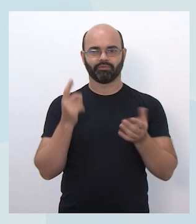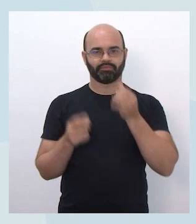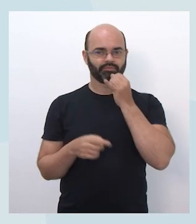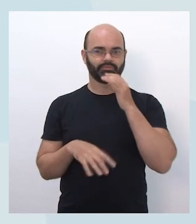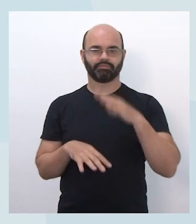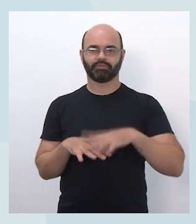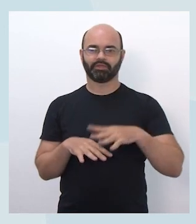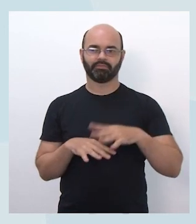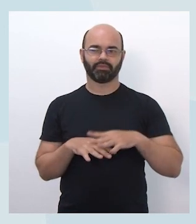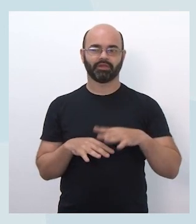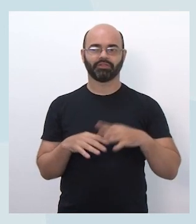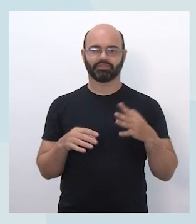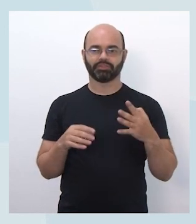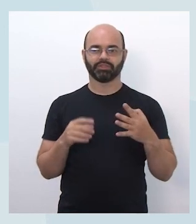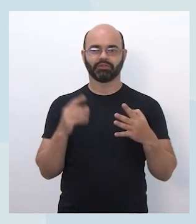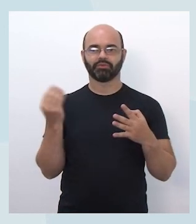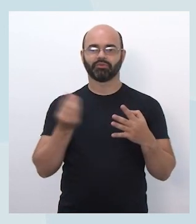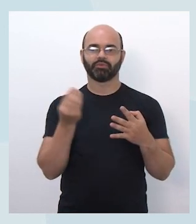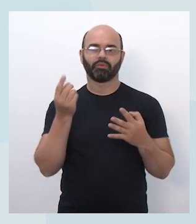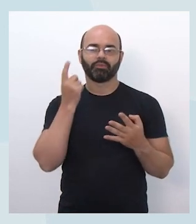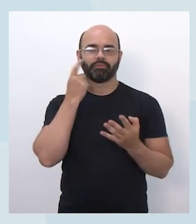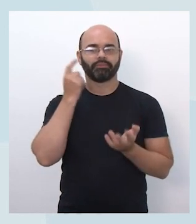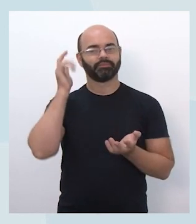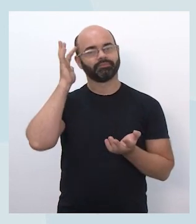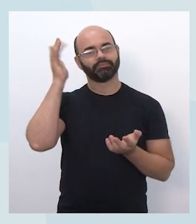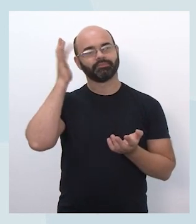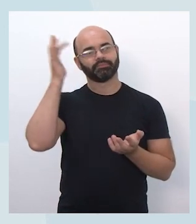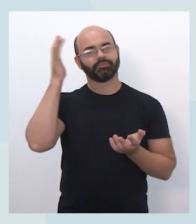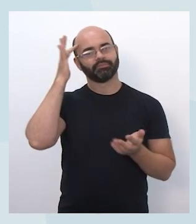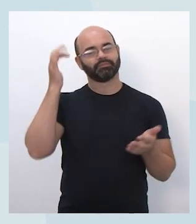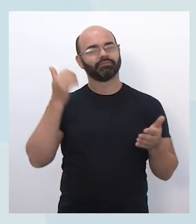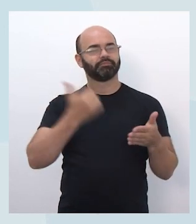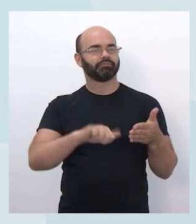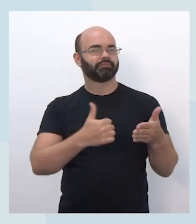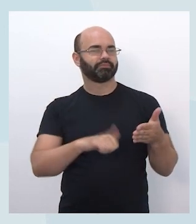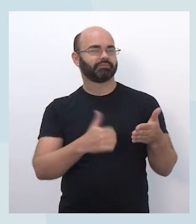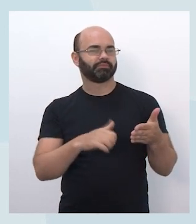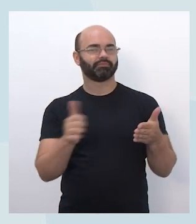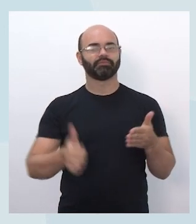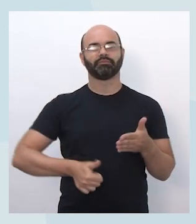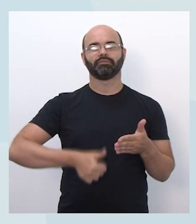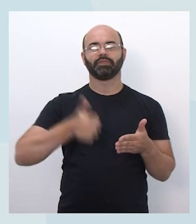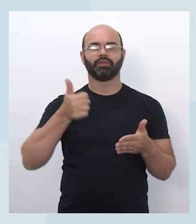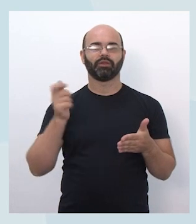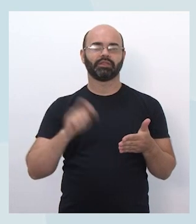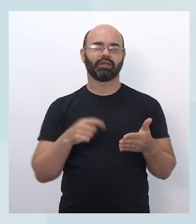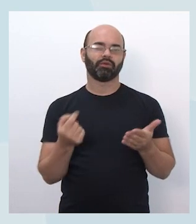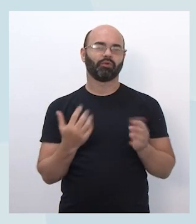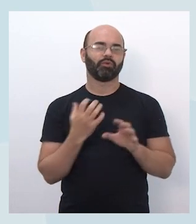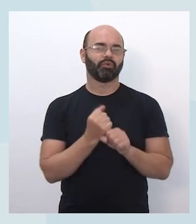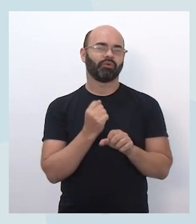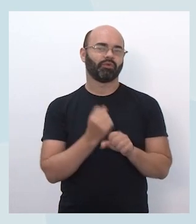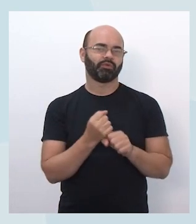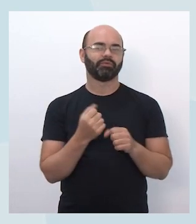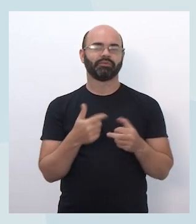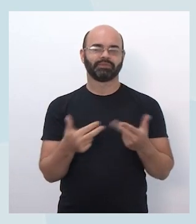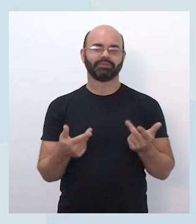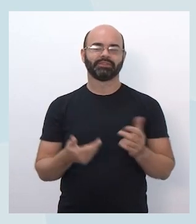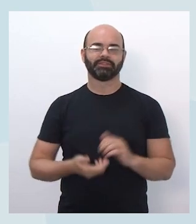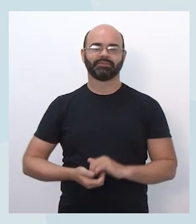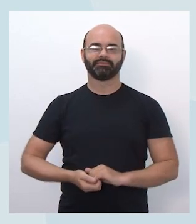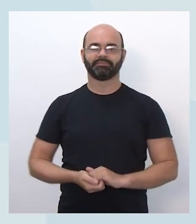complexa e aí tem aí, então, esse problema sendo mobilizado também é um problema mais do ambiente escolar.